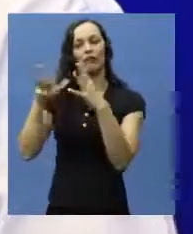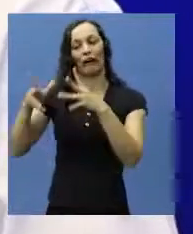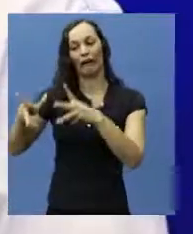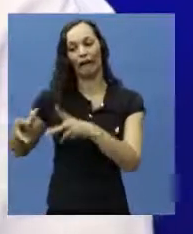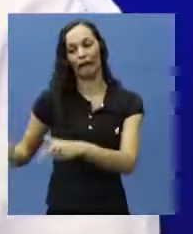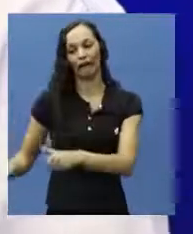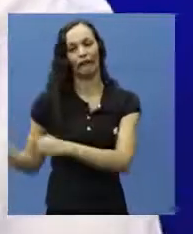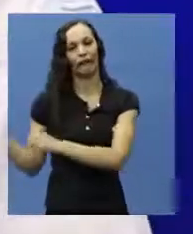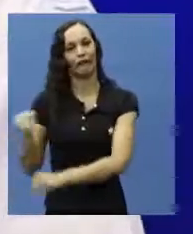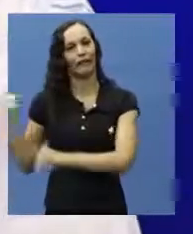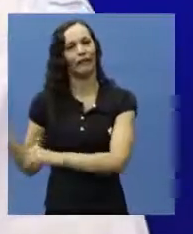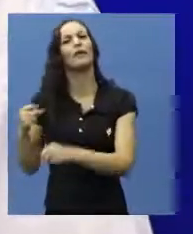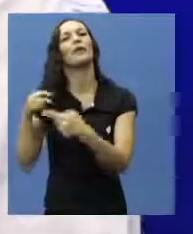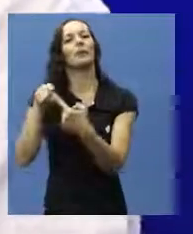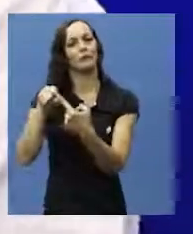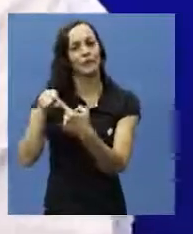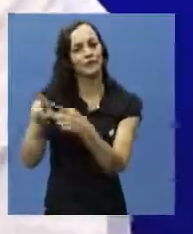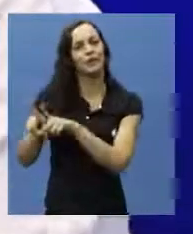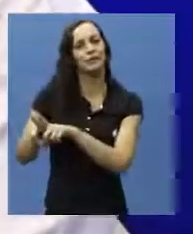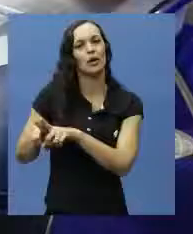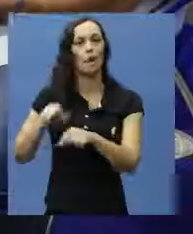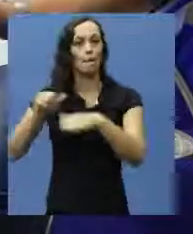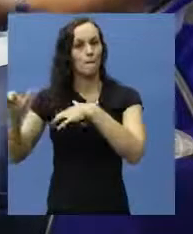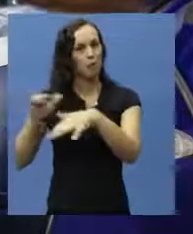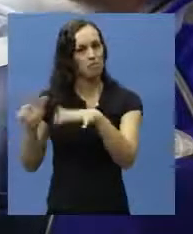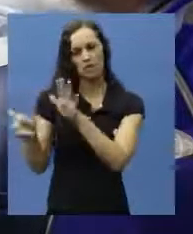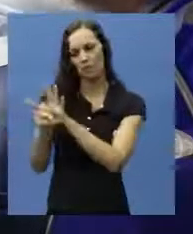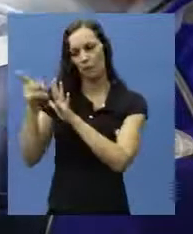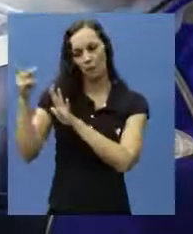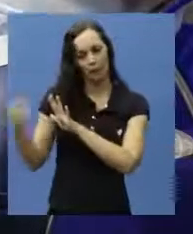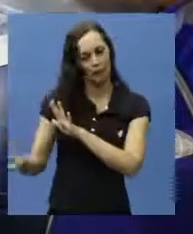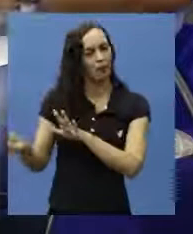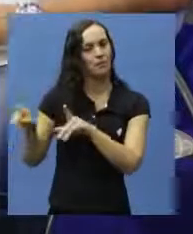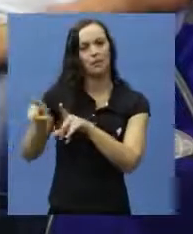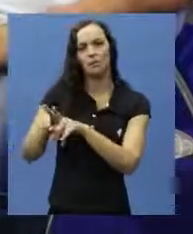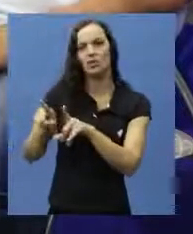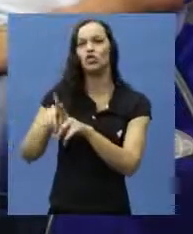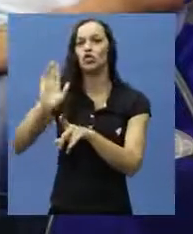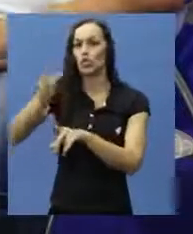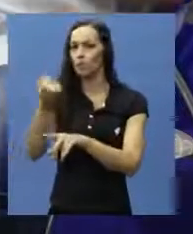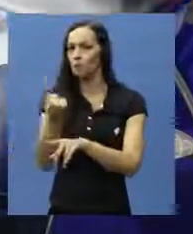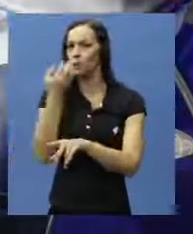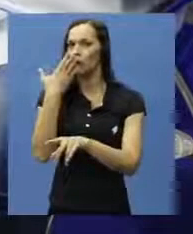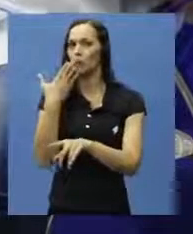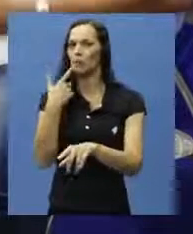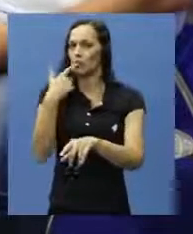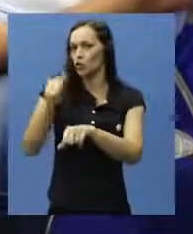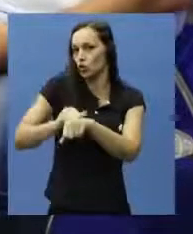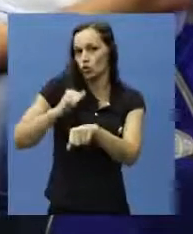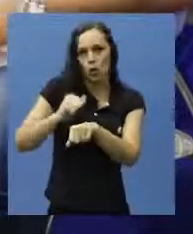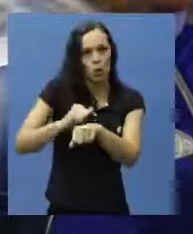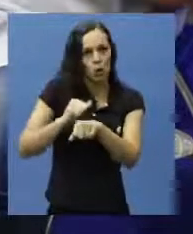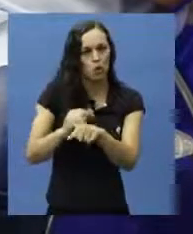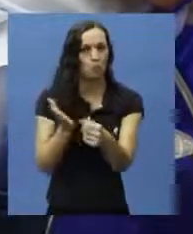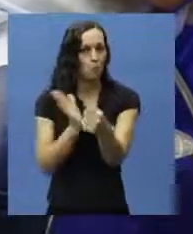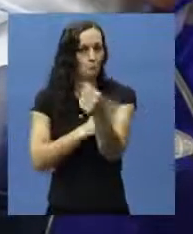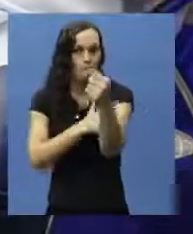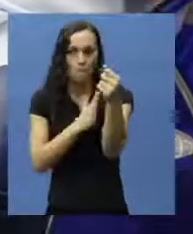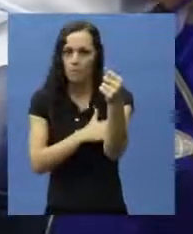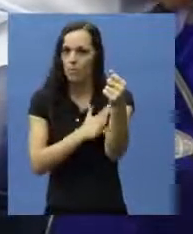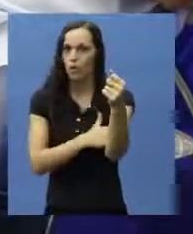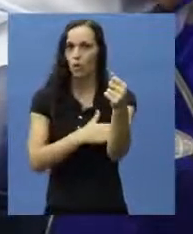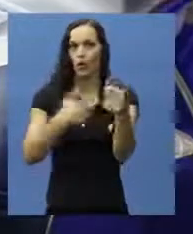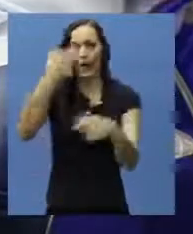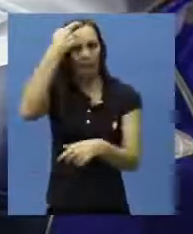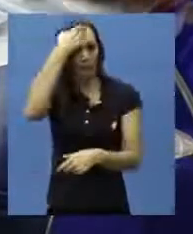o exercício físico em si, o movimento em si, ele já é muito bom para os ossos, muito bom para os músculos, muito bom